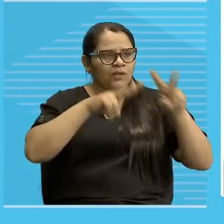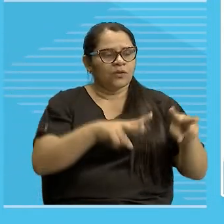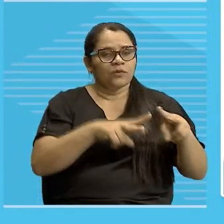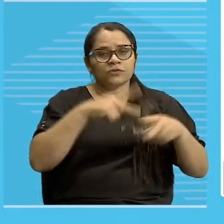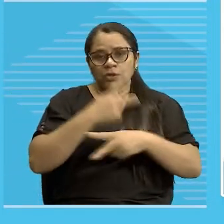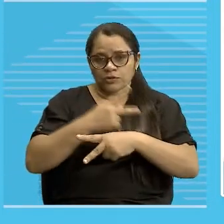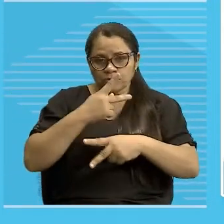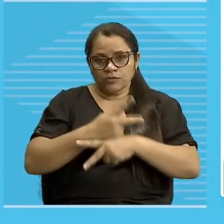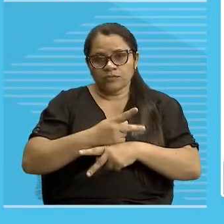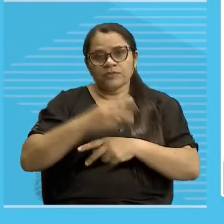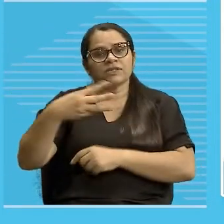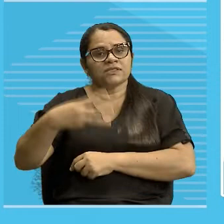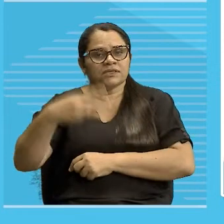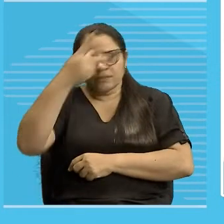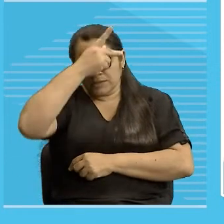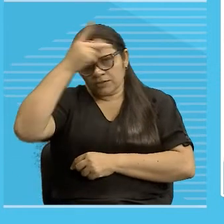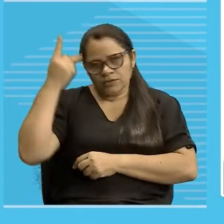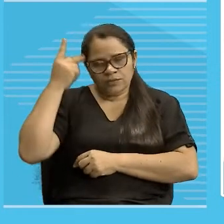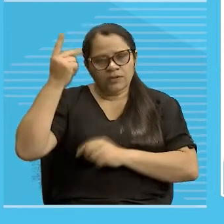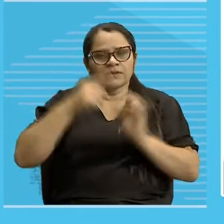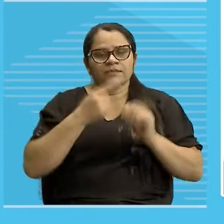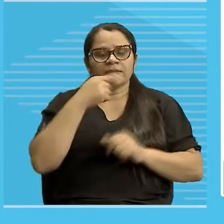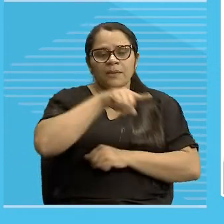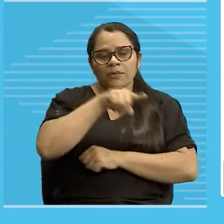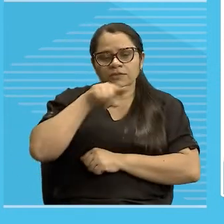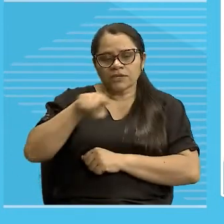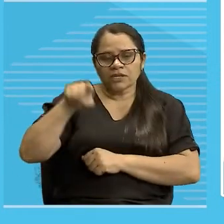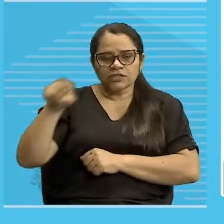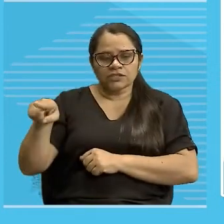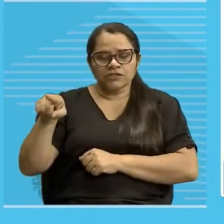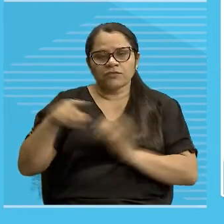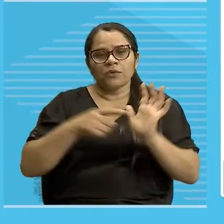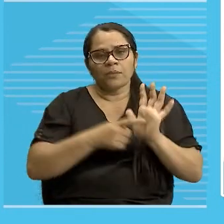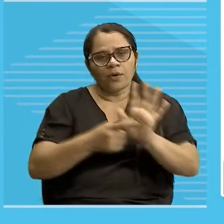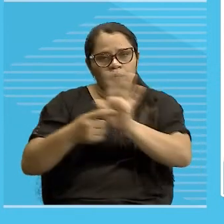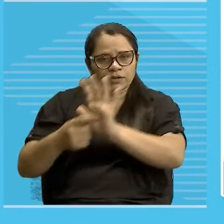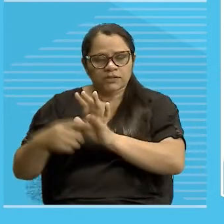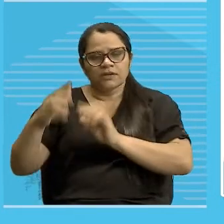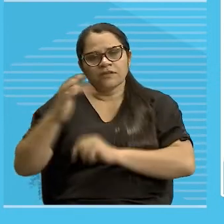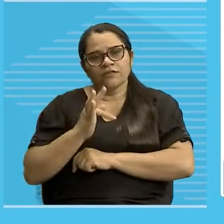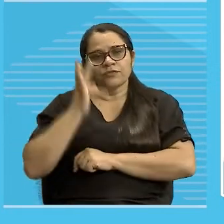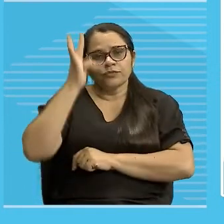demonstrativos para indicar futuro. Beleza?